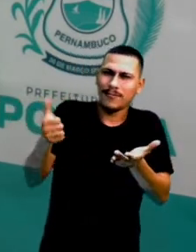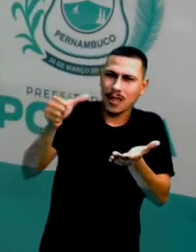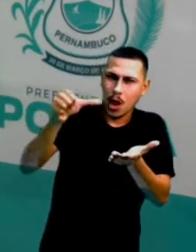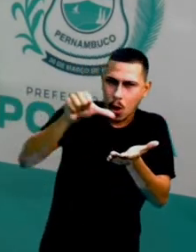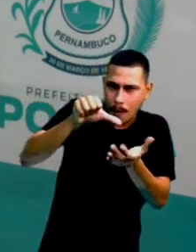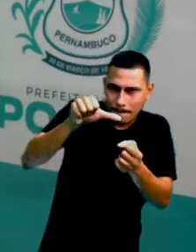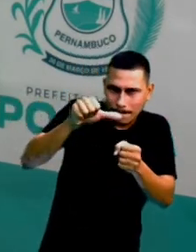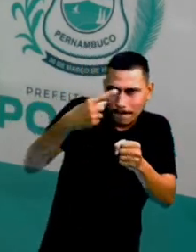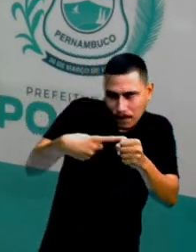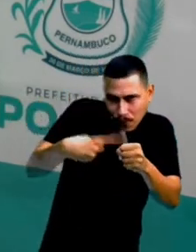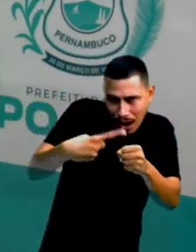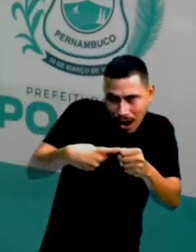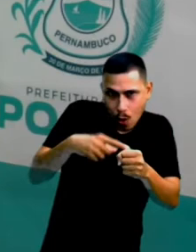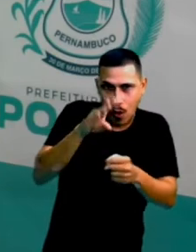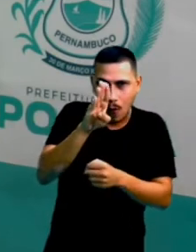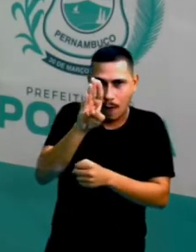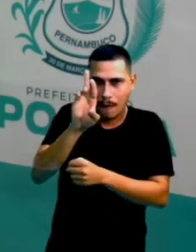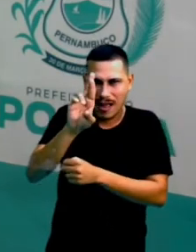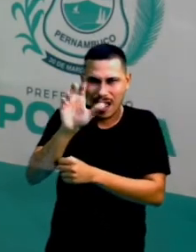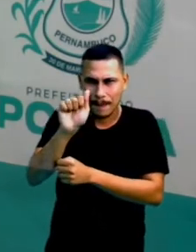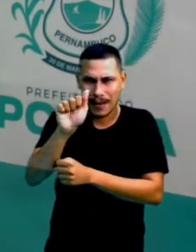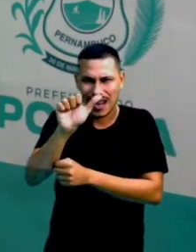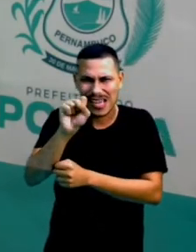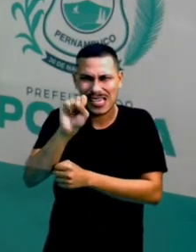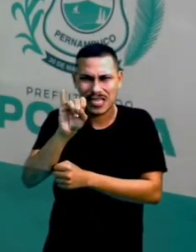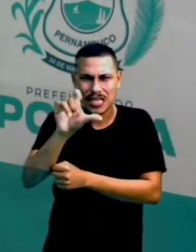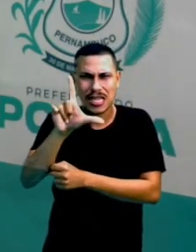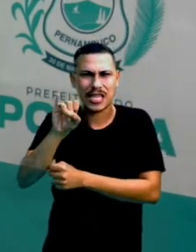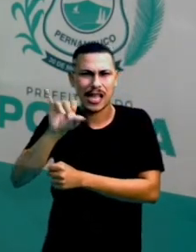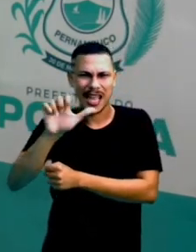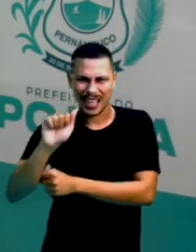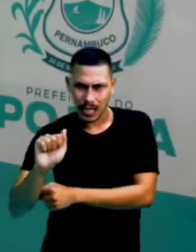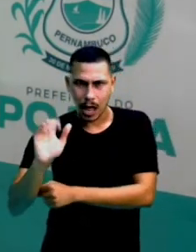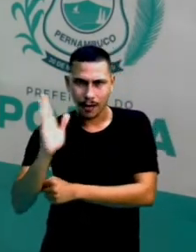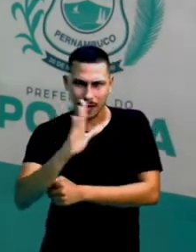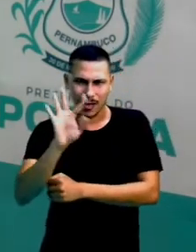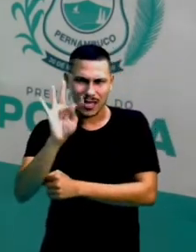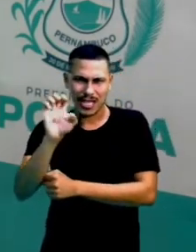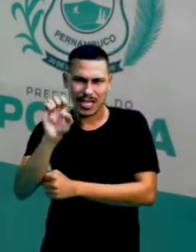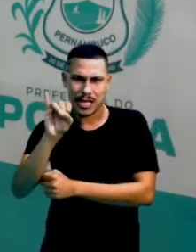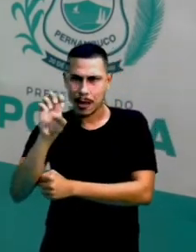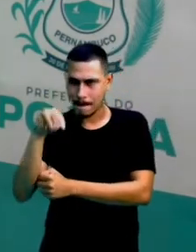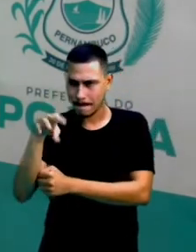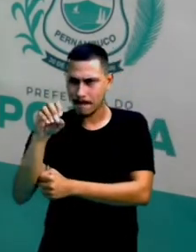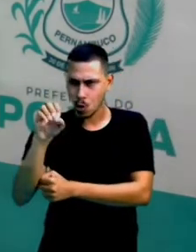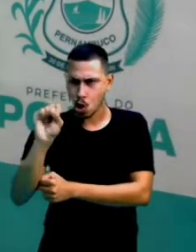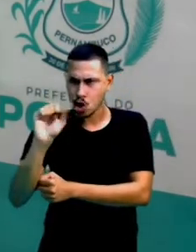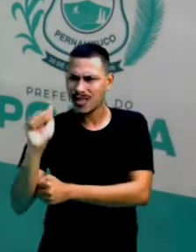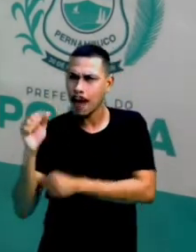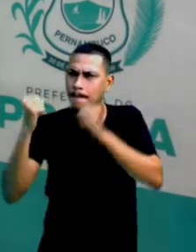E segue andando até o parque também Belezinha? Vamos lá